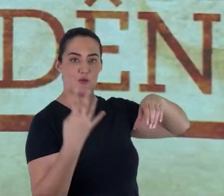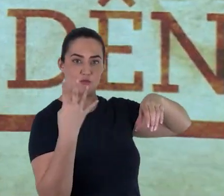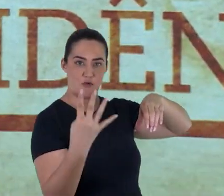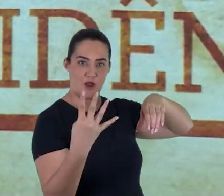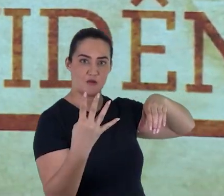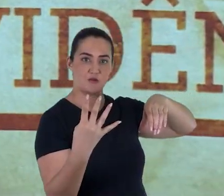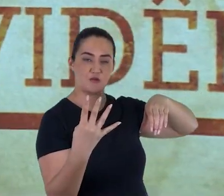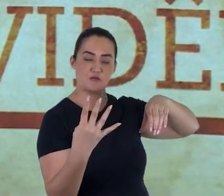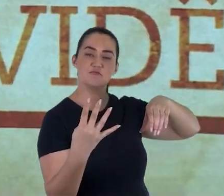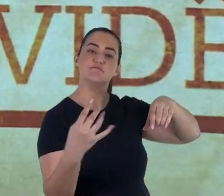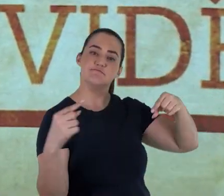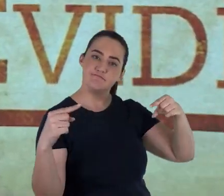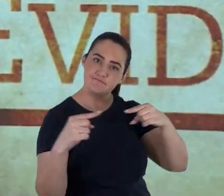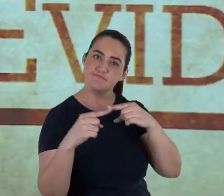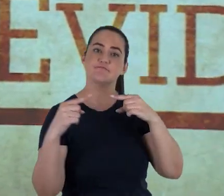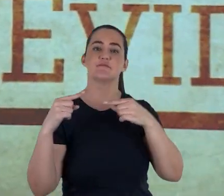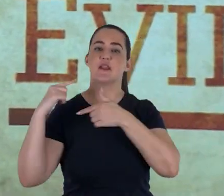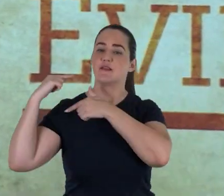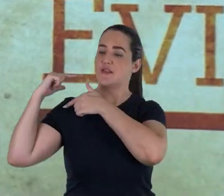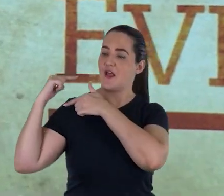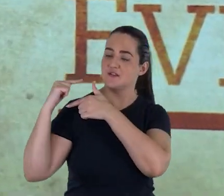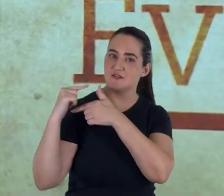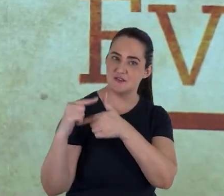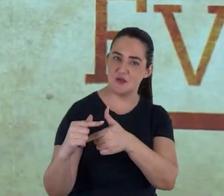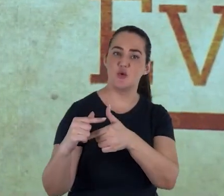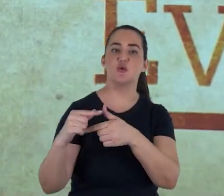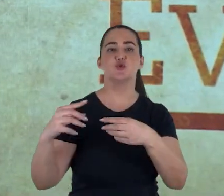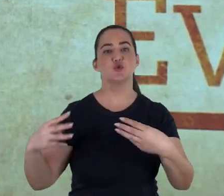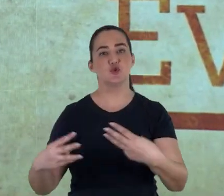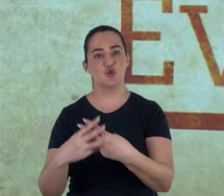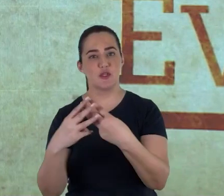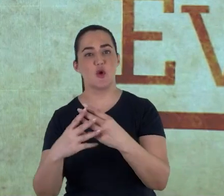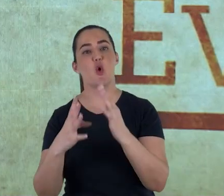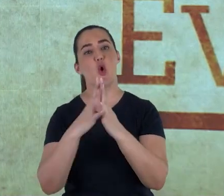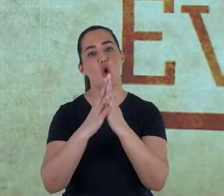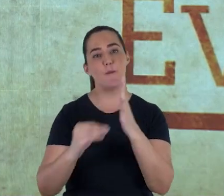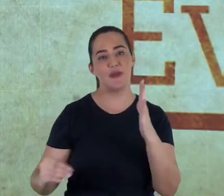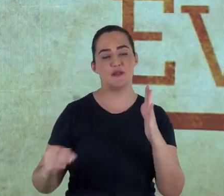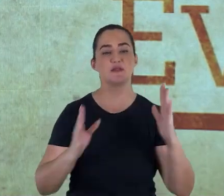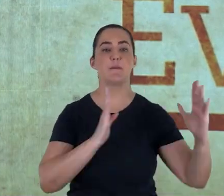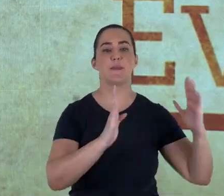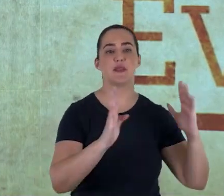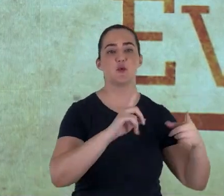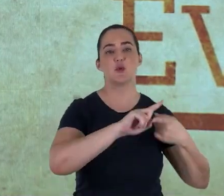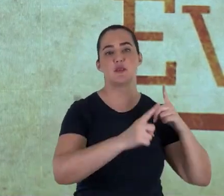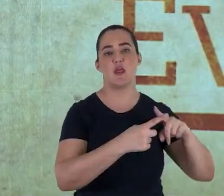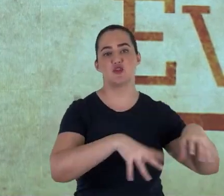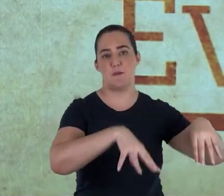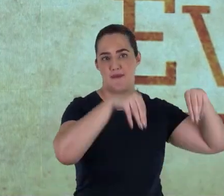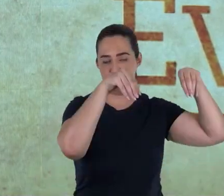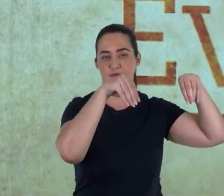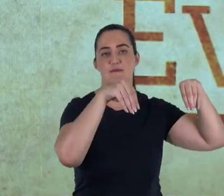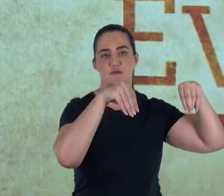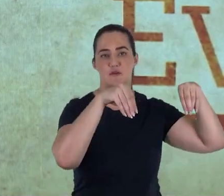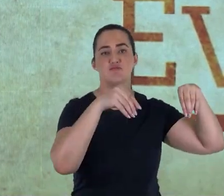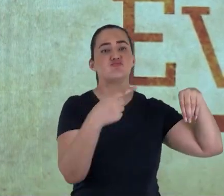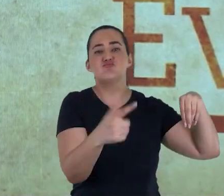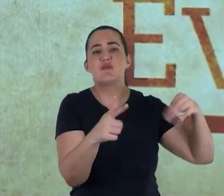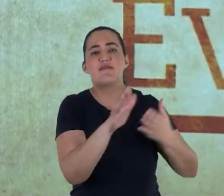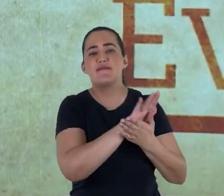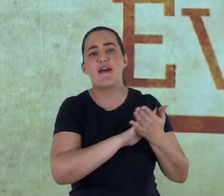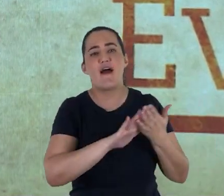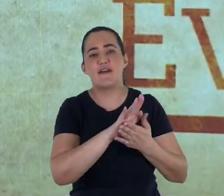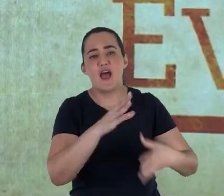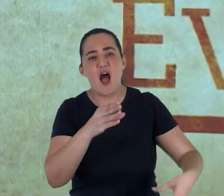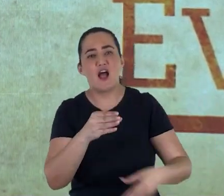textos, estão de acordo com a tradição daqueles judeus copistas da Idade Média. Eles não contêm nenhuma das adições